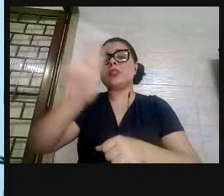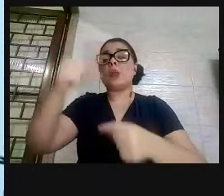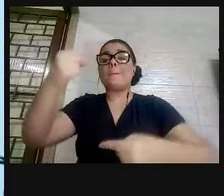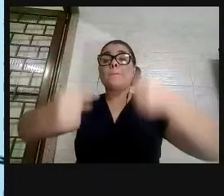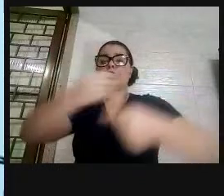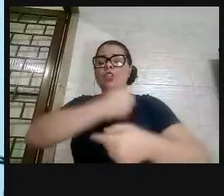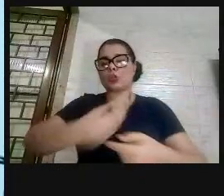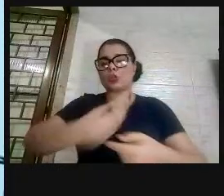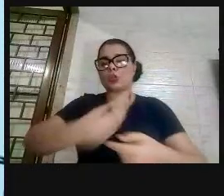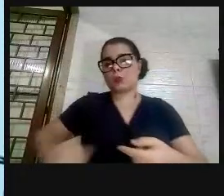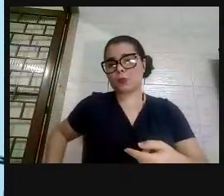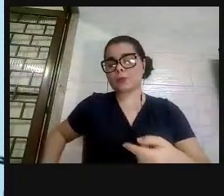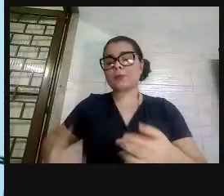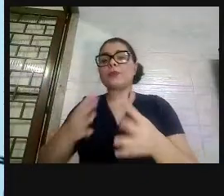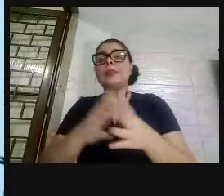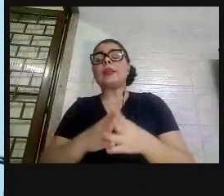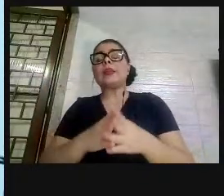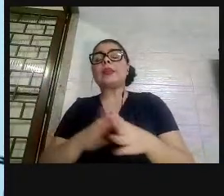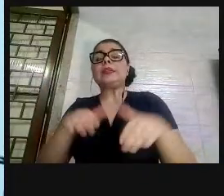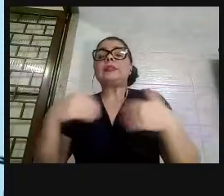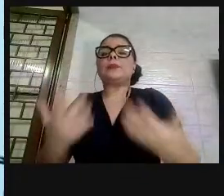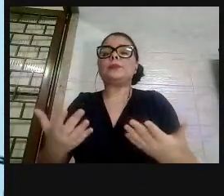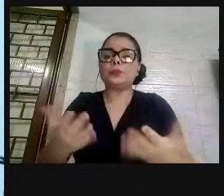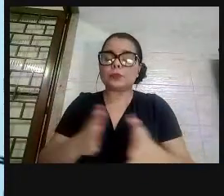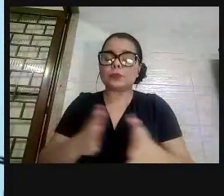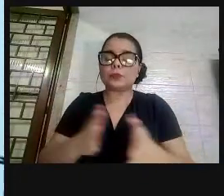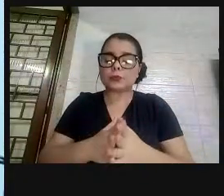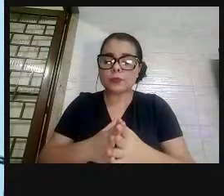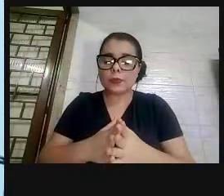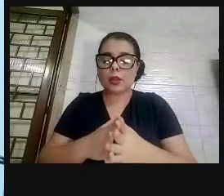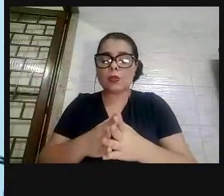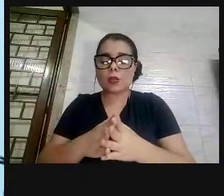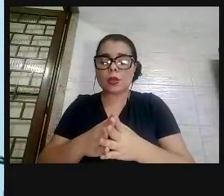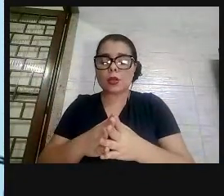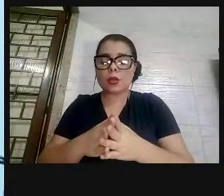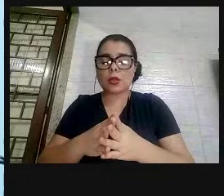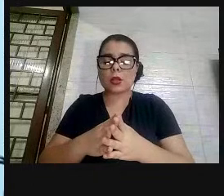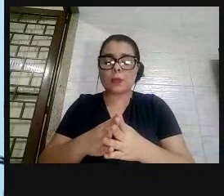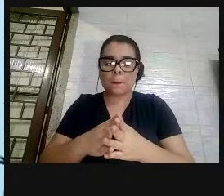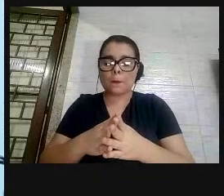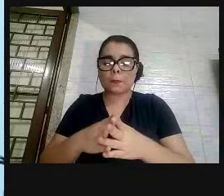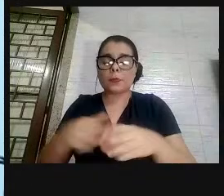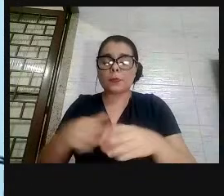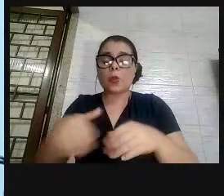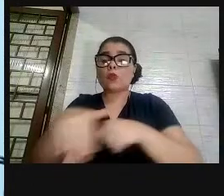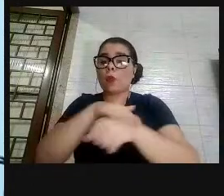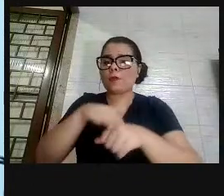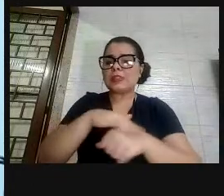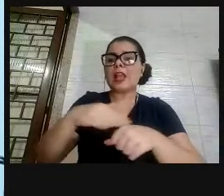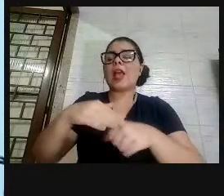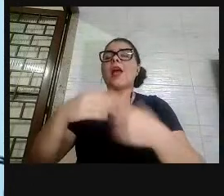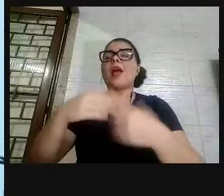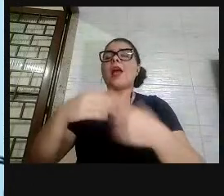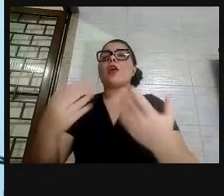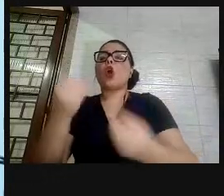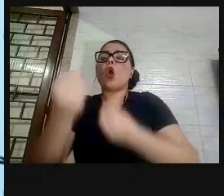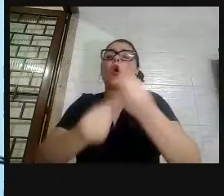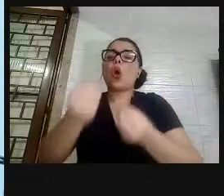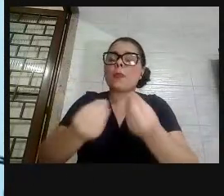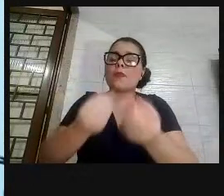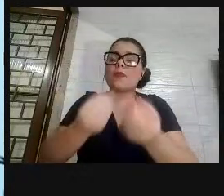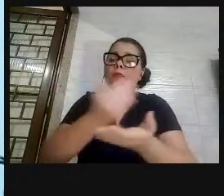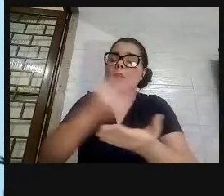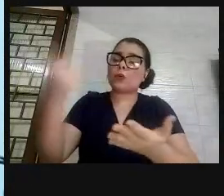disputar o orçamento público, disputar as diretrizes das políticas sociais, que é fundamental